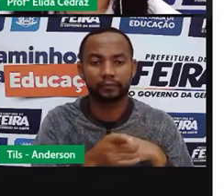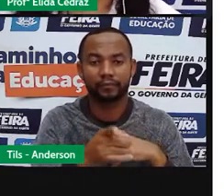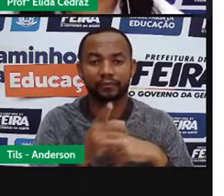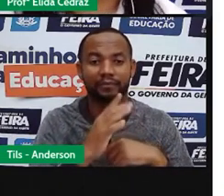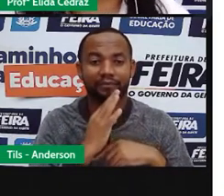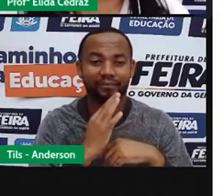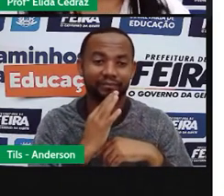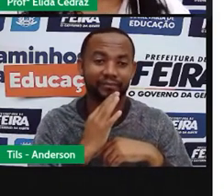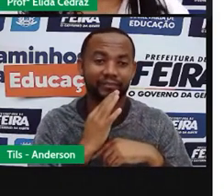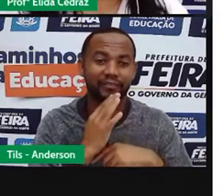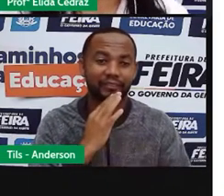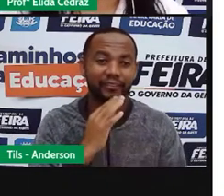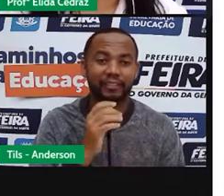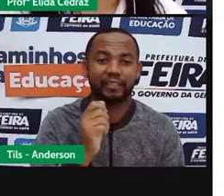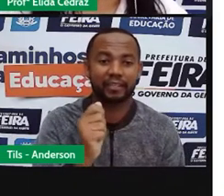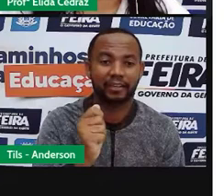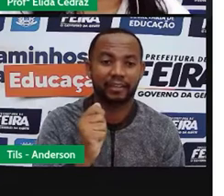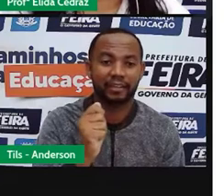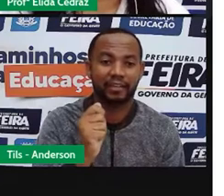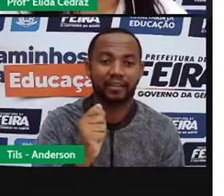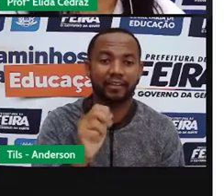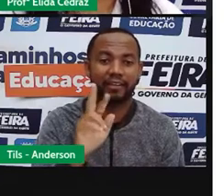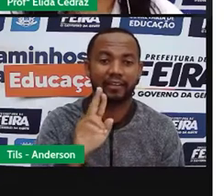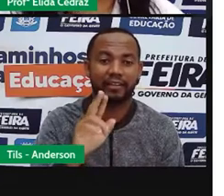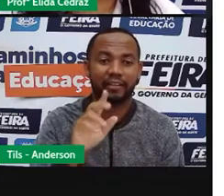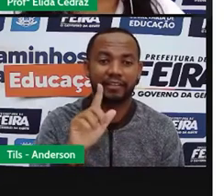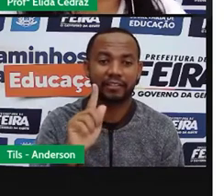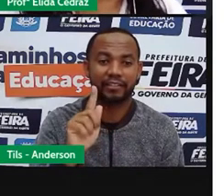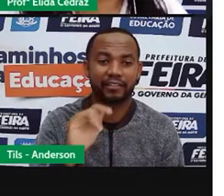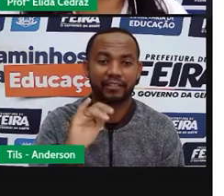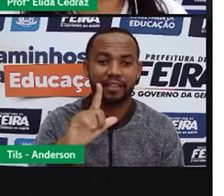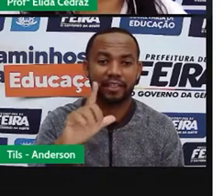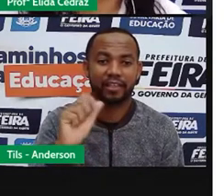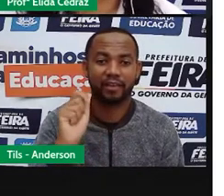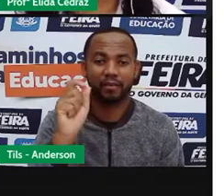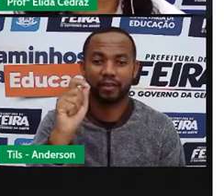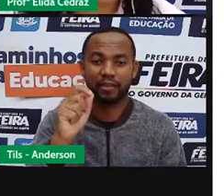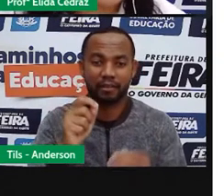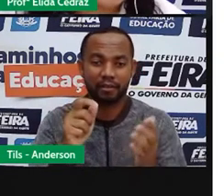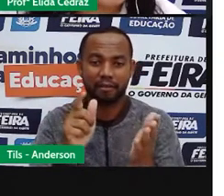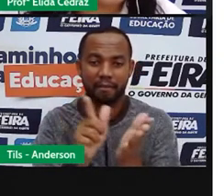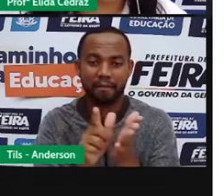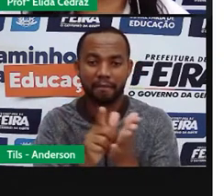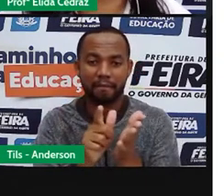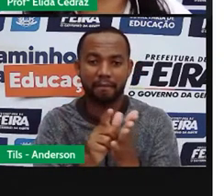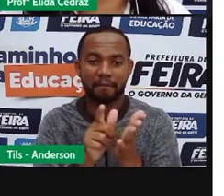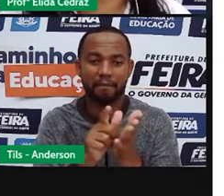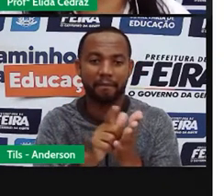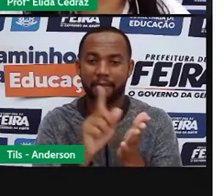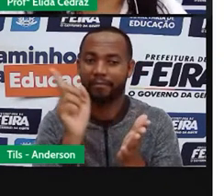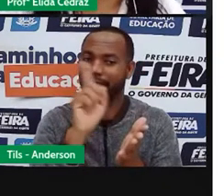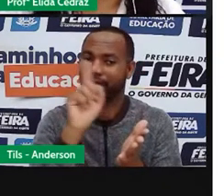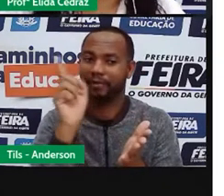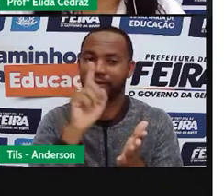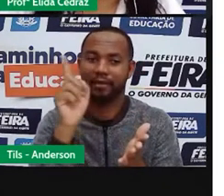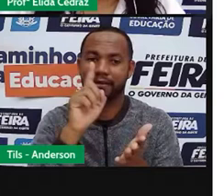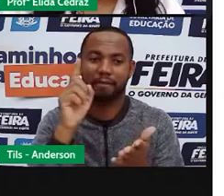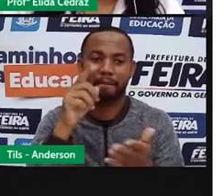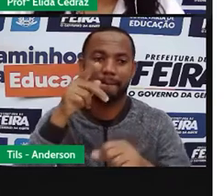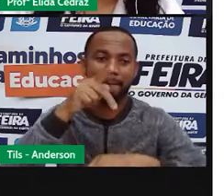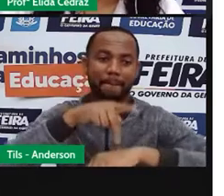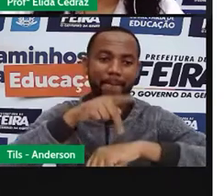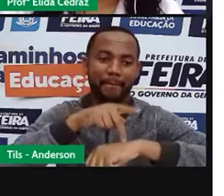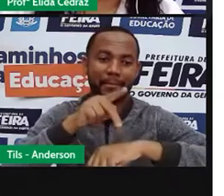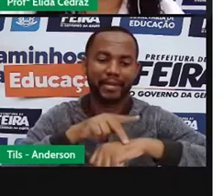Esses são os hieróglifos, aquelas letrinhas em forma de desenho usadas no Egito. Aqui elas foram